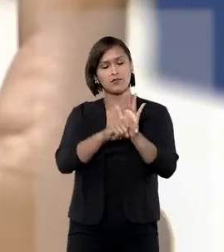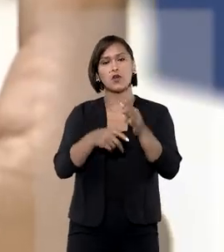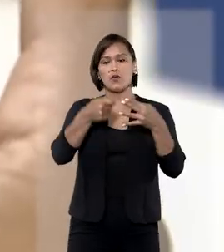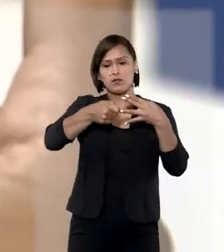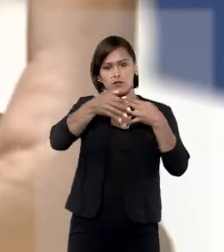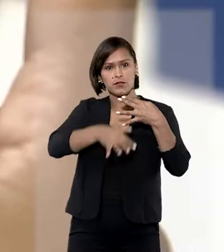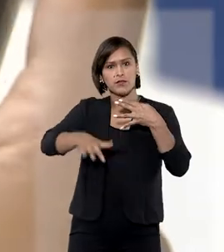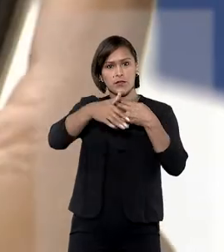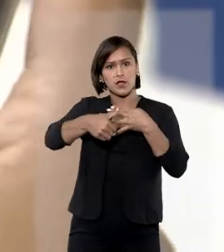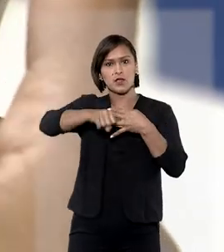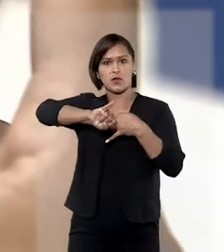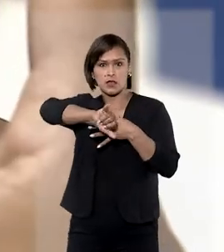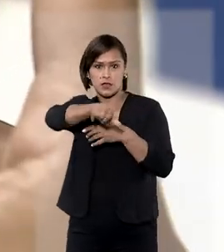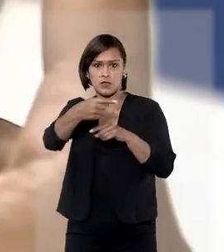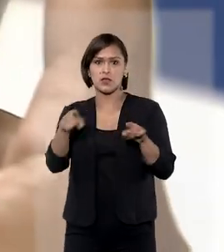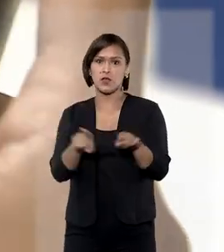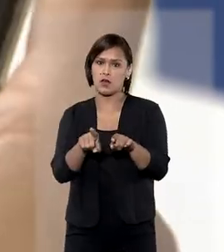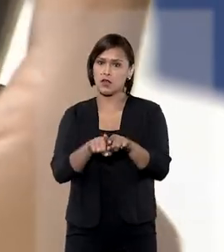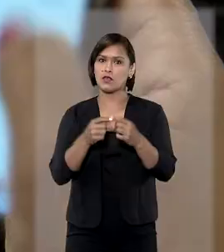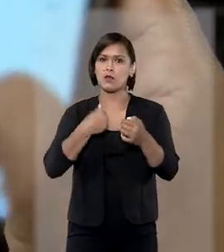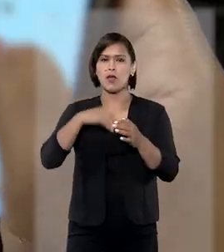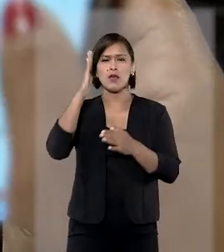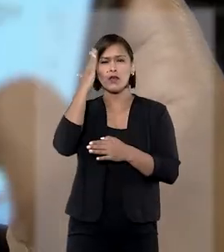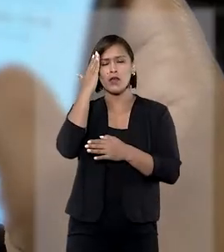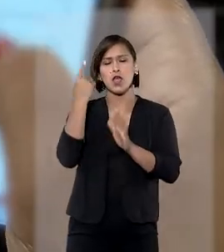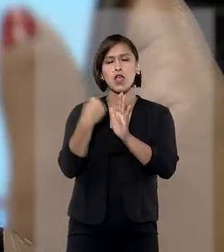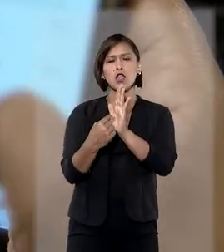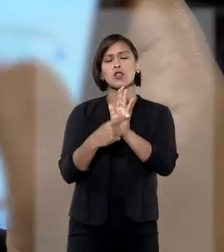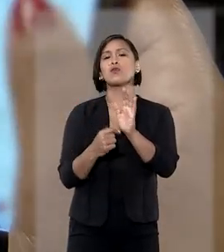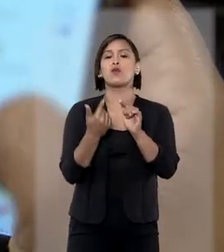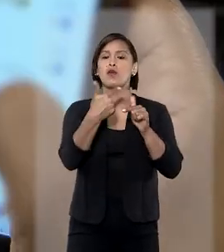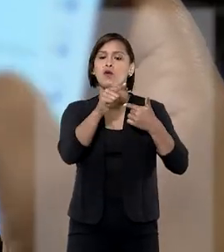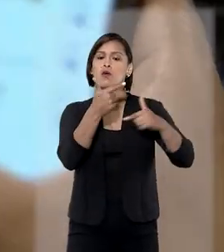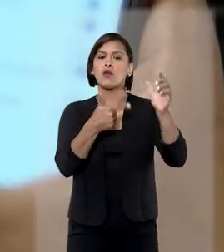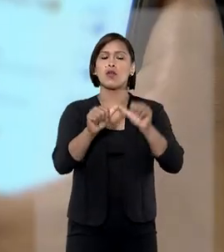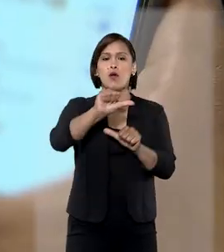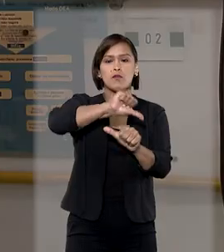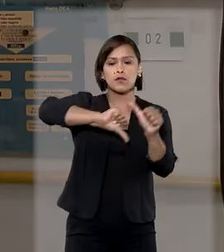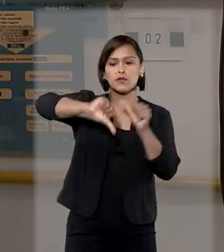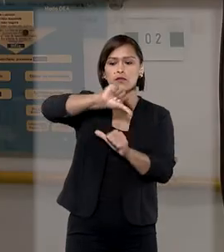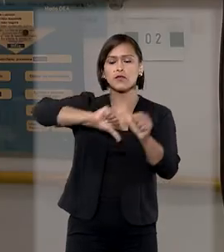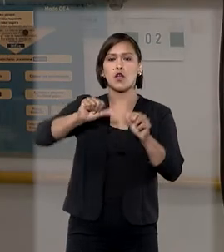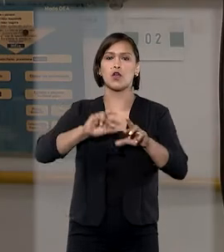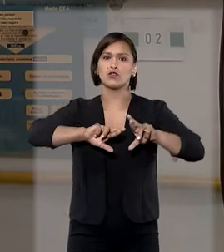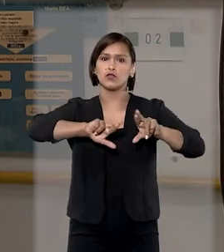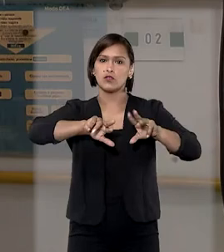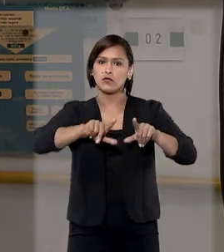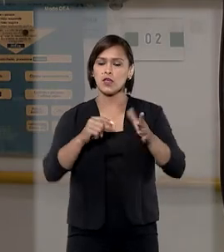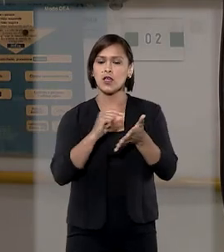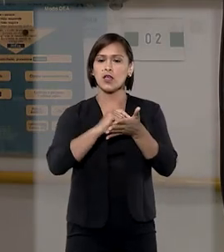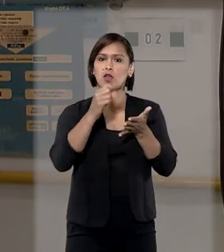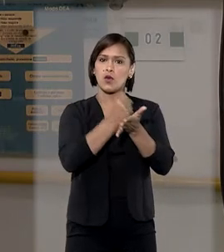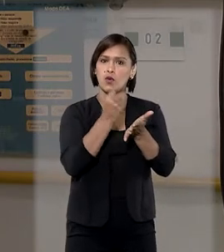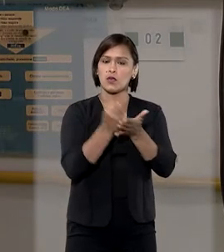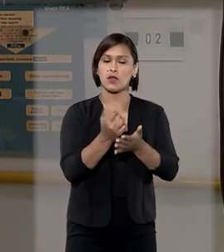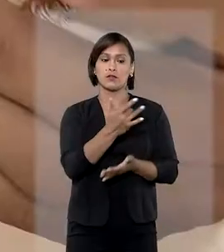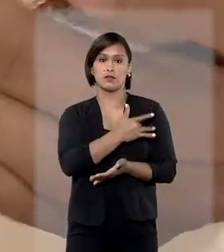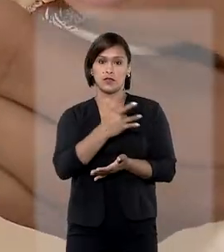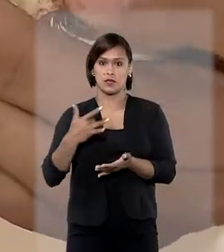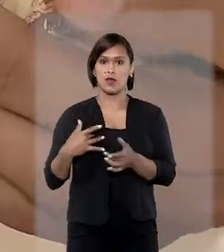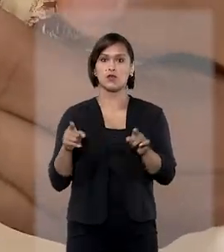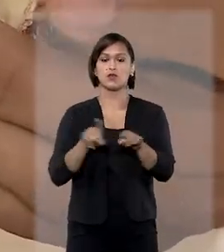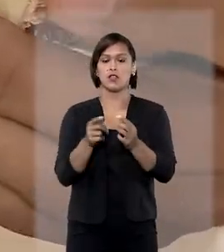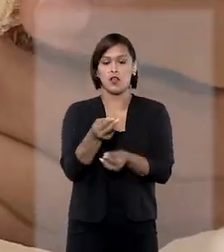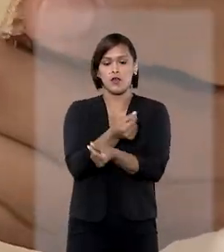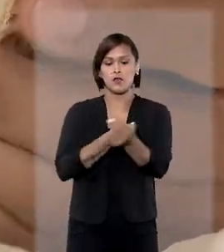jurisprudência do STJ, da mesma forma, considera nula qualquer alteração unilateral realizada em contrato de plano de saúde